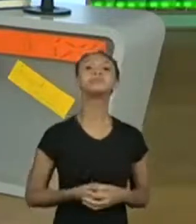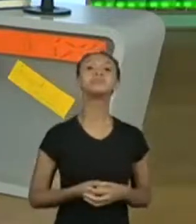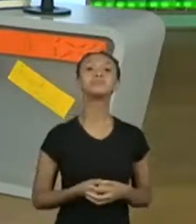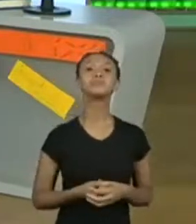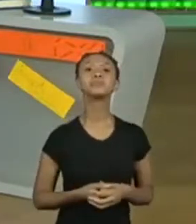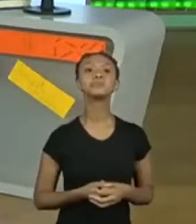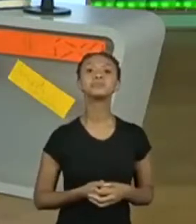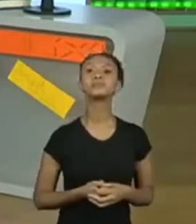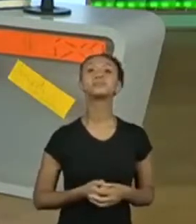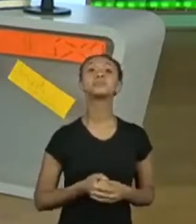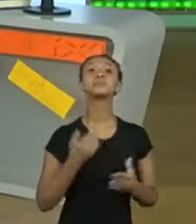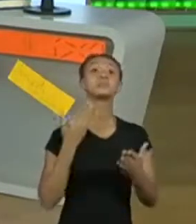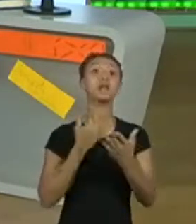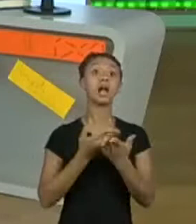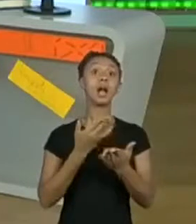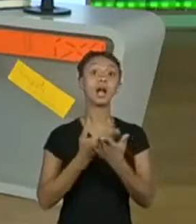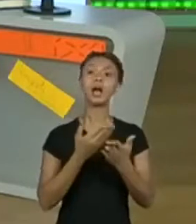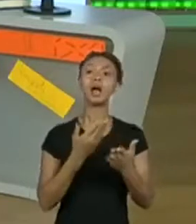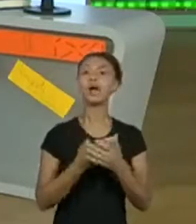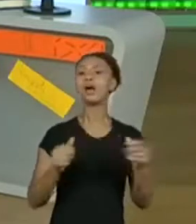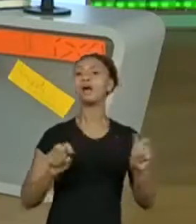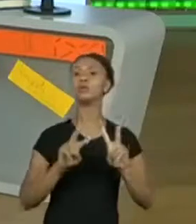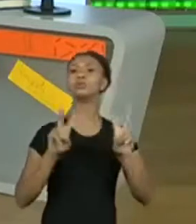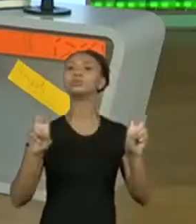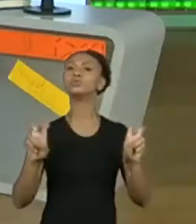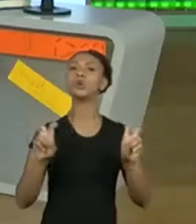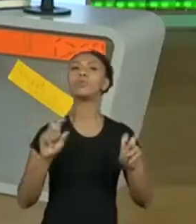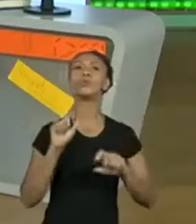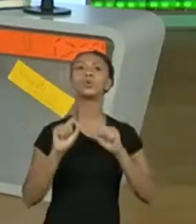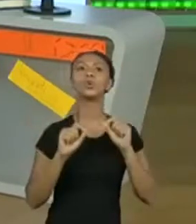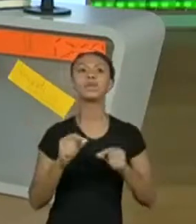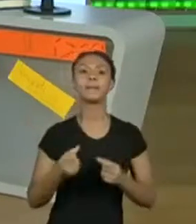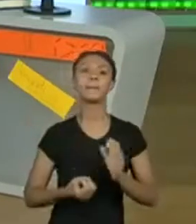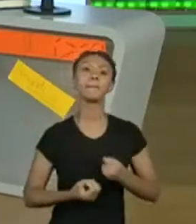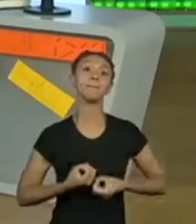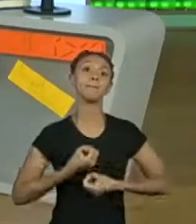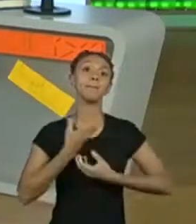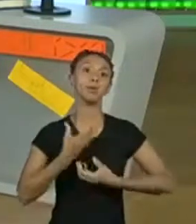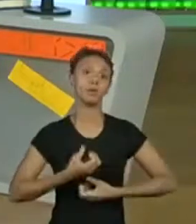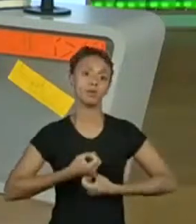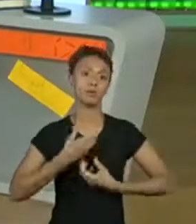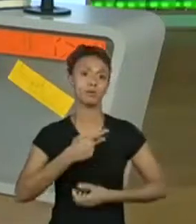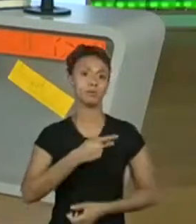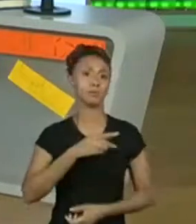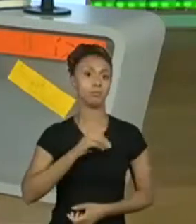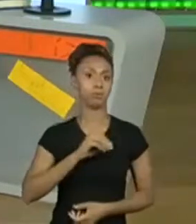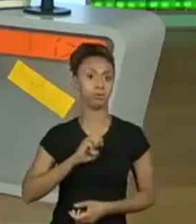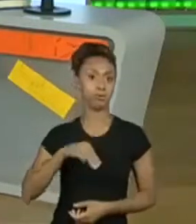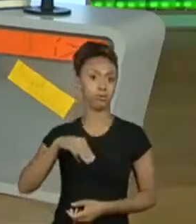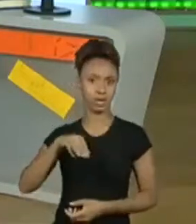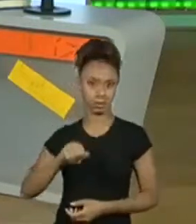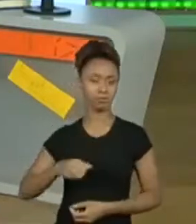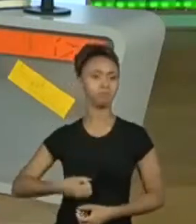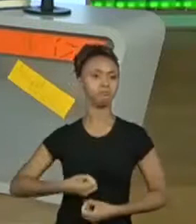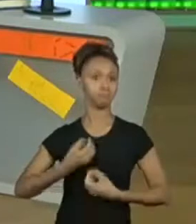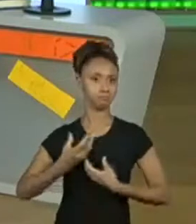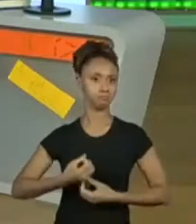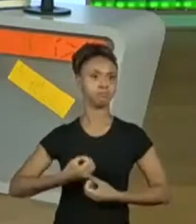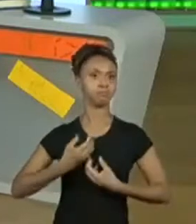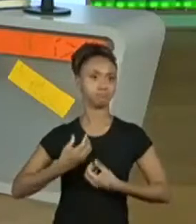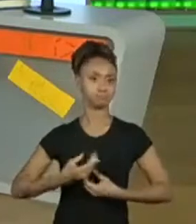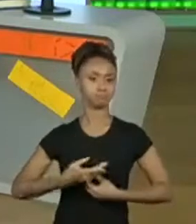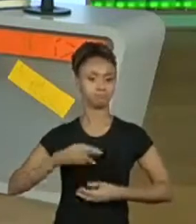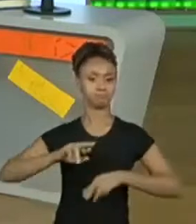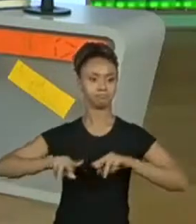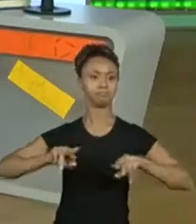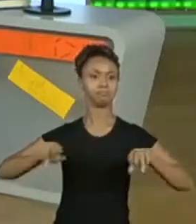faremos uma aula sobre mais formatos diferentes de poemas. Então, tem mais novidade aqui